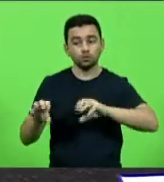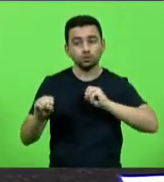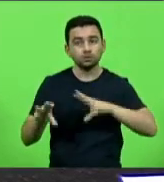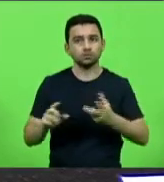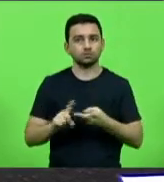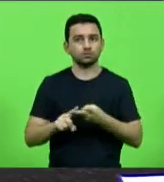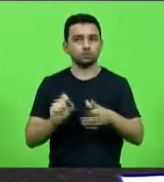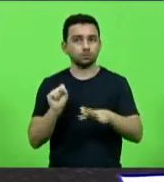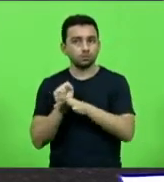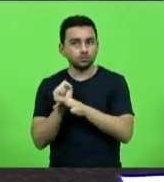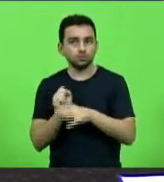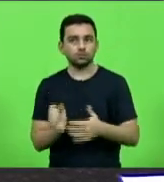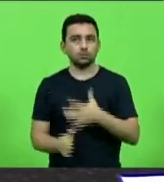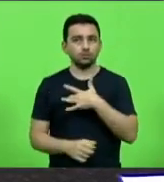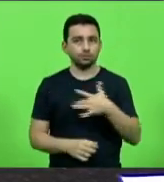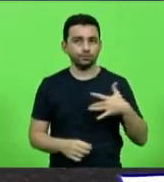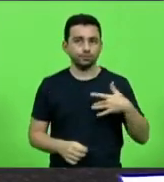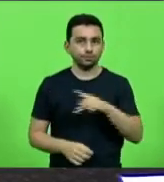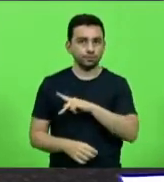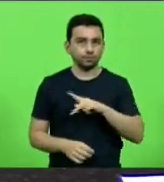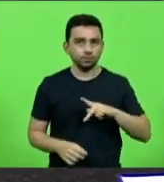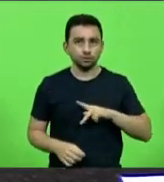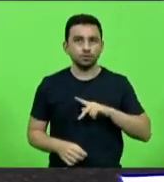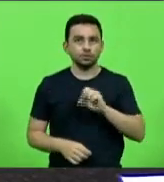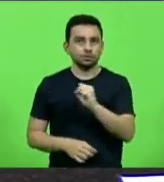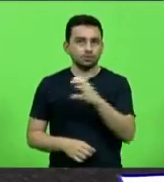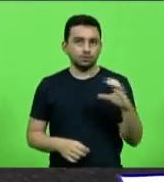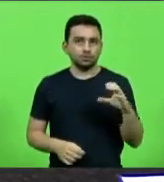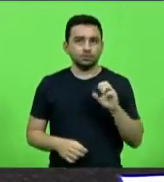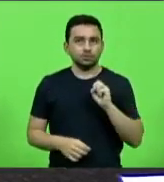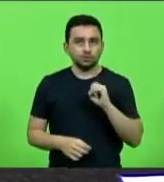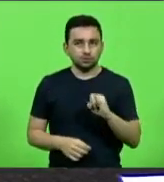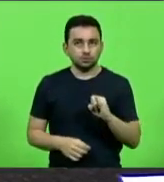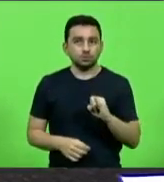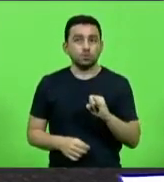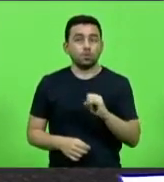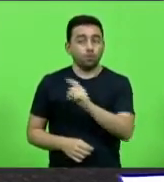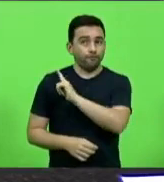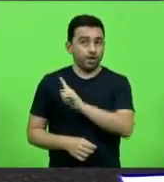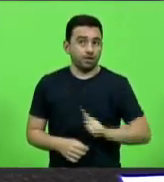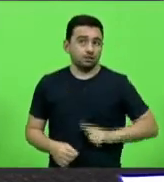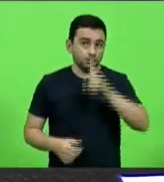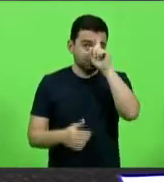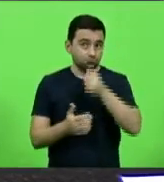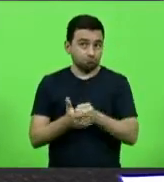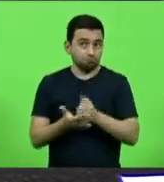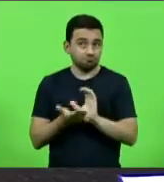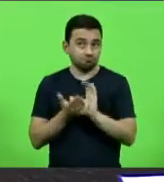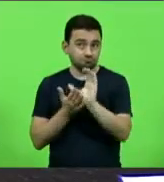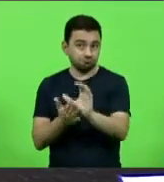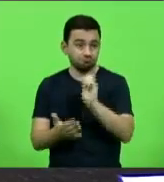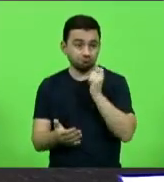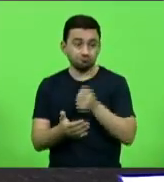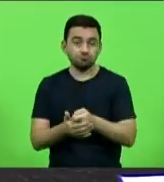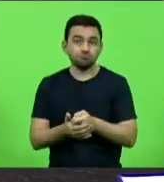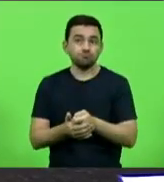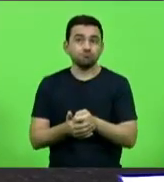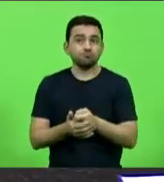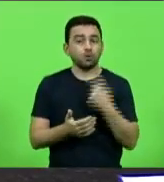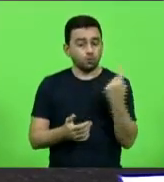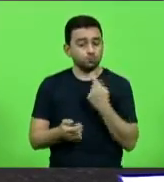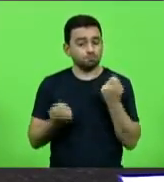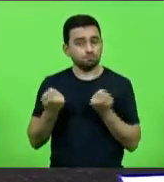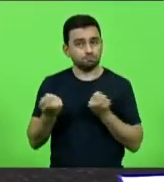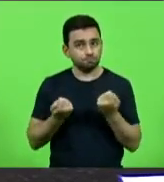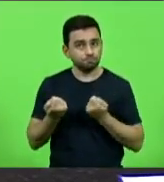em nome da saúde pública catarinense. Se o governo decide investir nessas áreas, então nós temos que controlar a